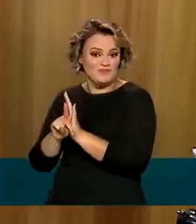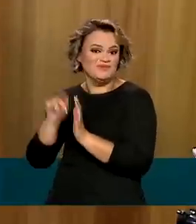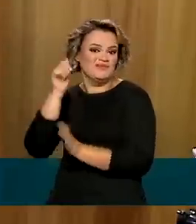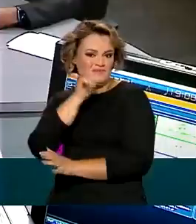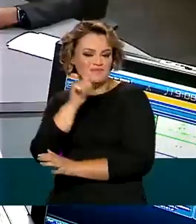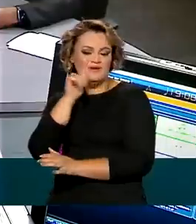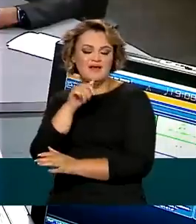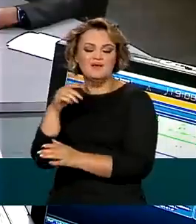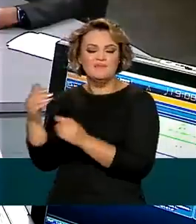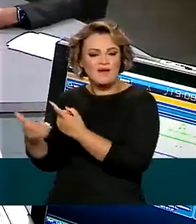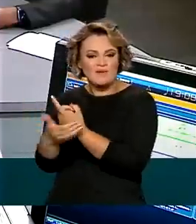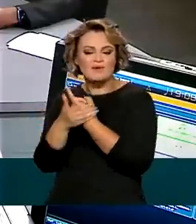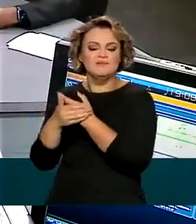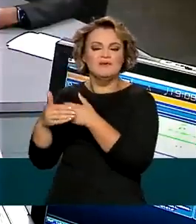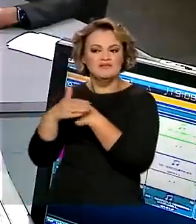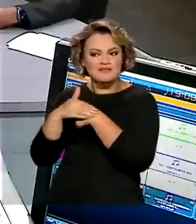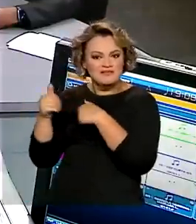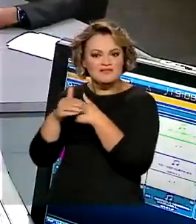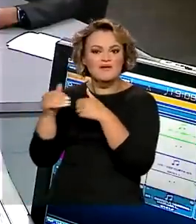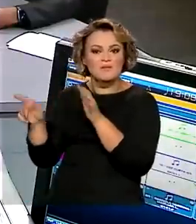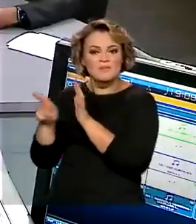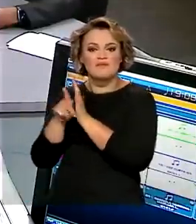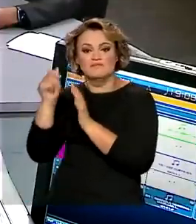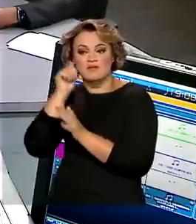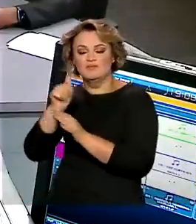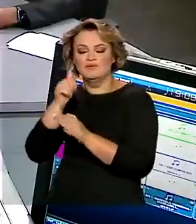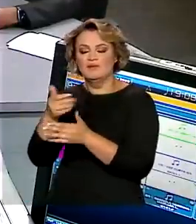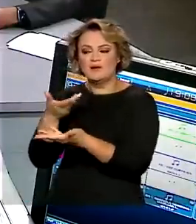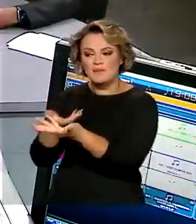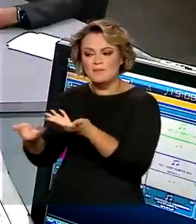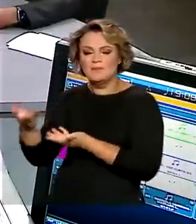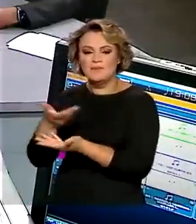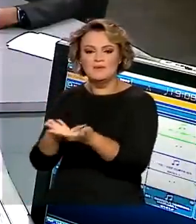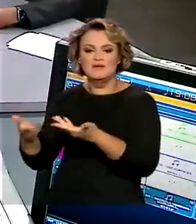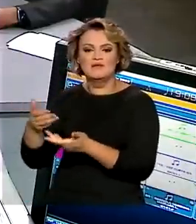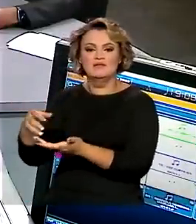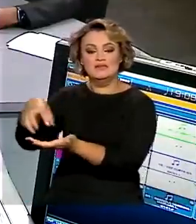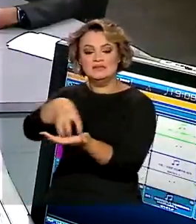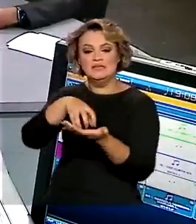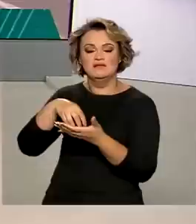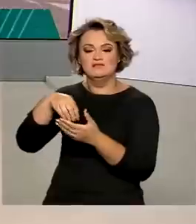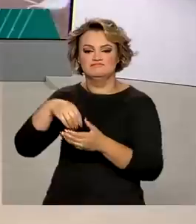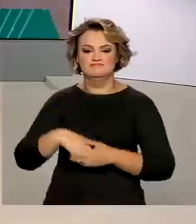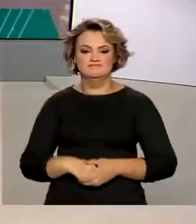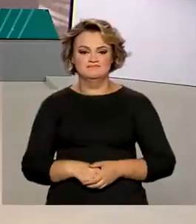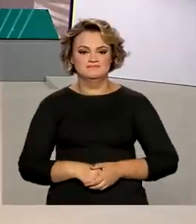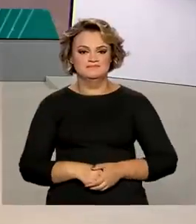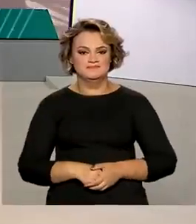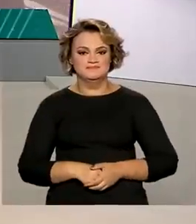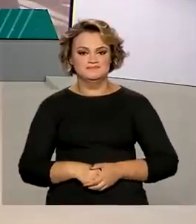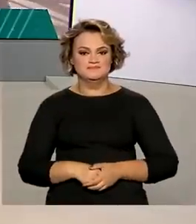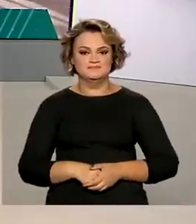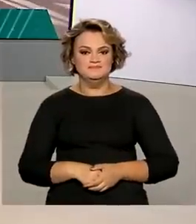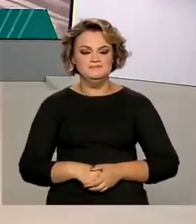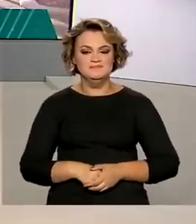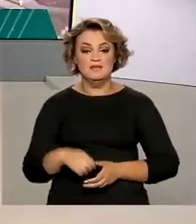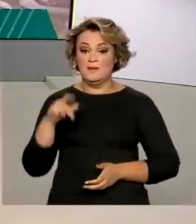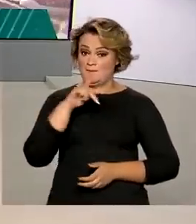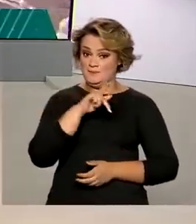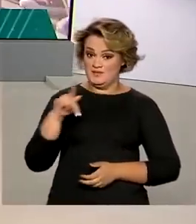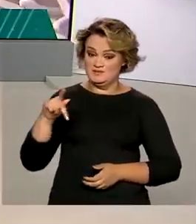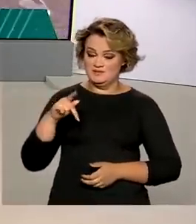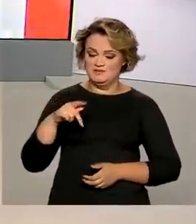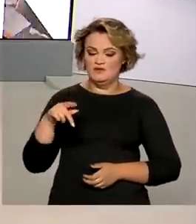acolhimento especial para as mulheres na rede de postos e agências. O presidente